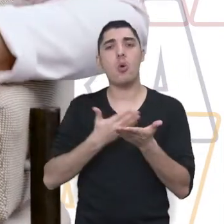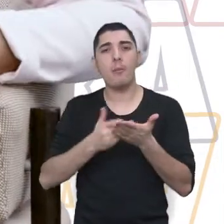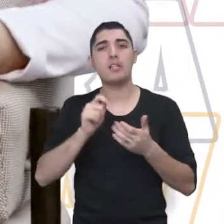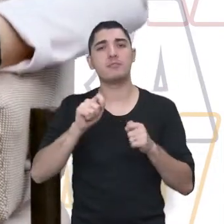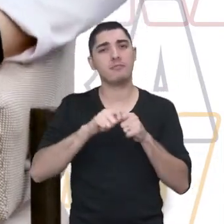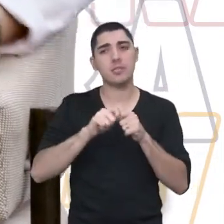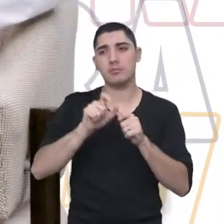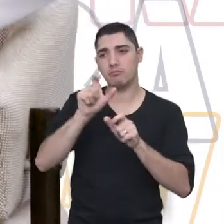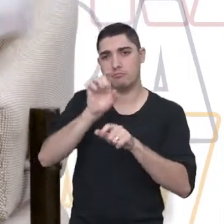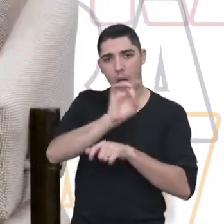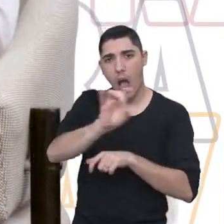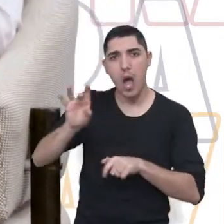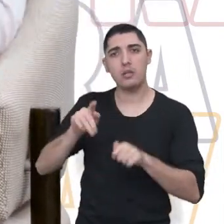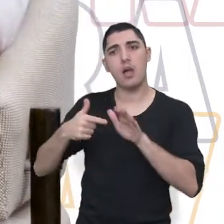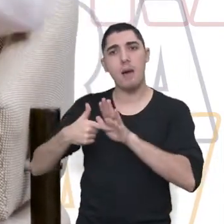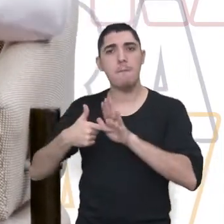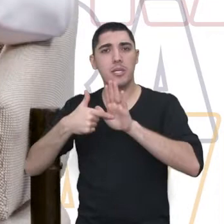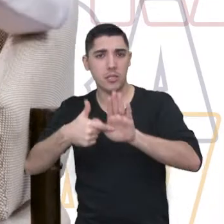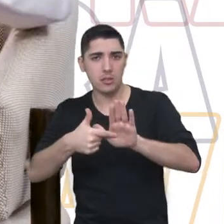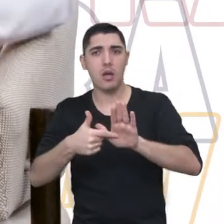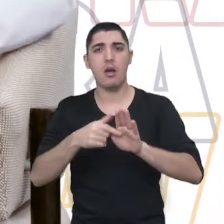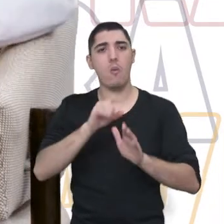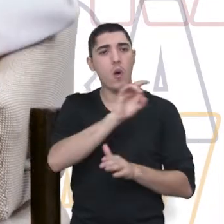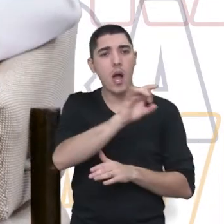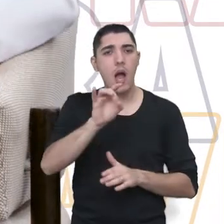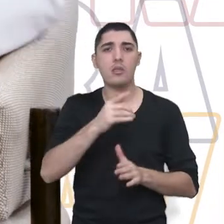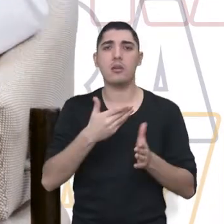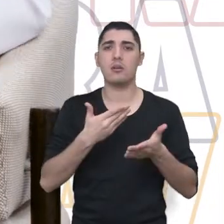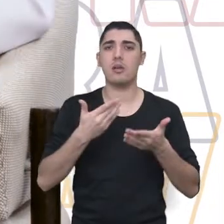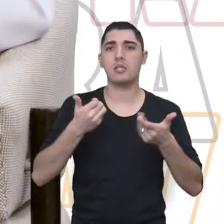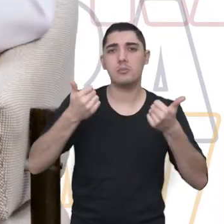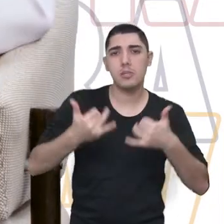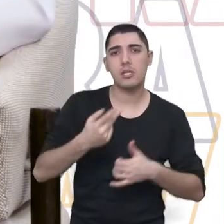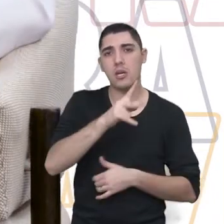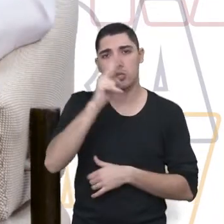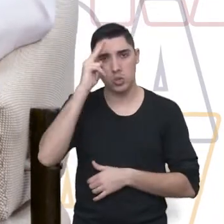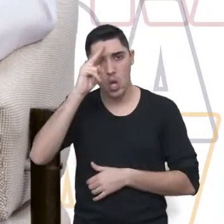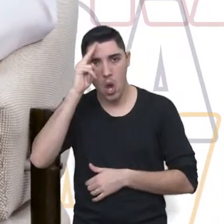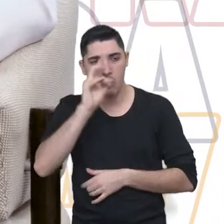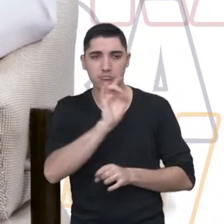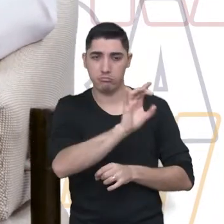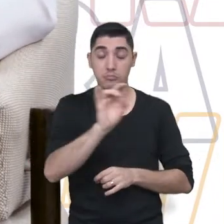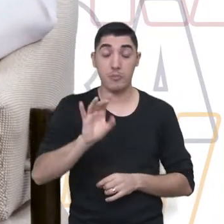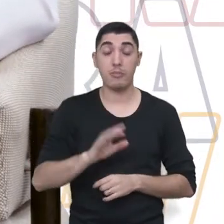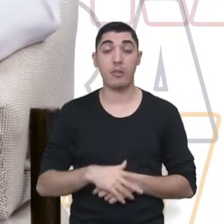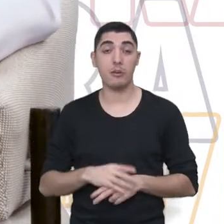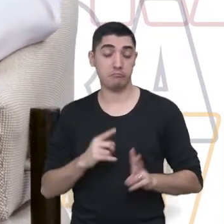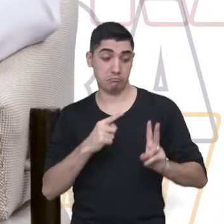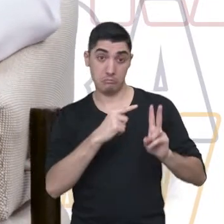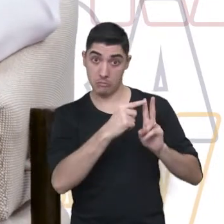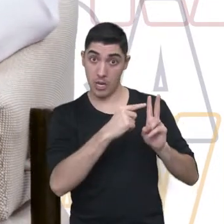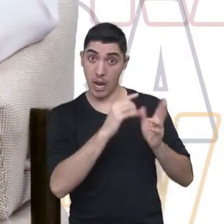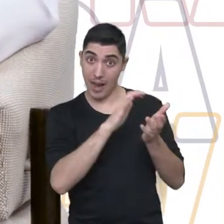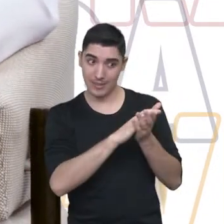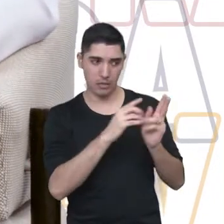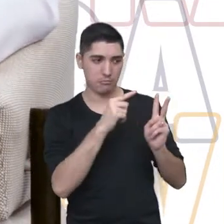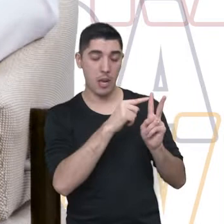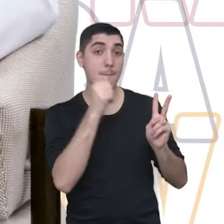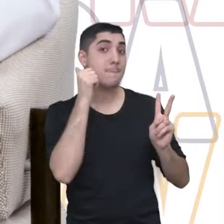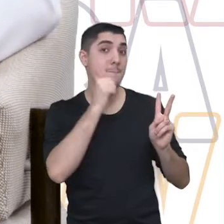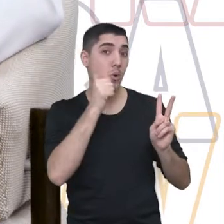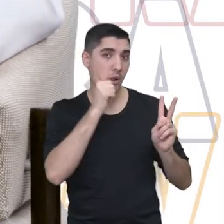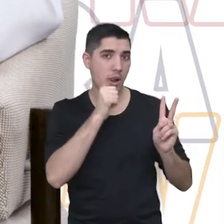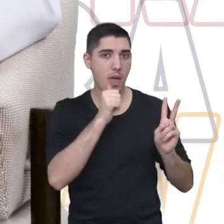apresentação, né? e contar a história de cada um. E aí, a esposa, né? O